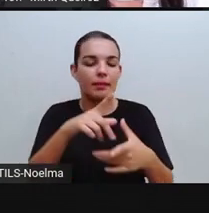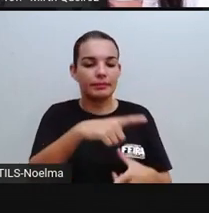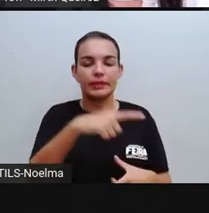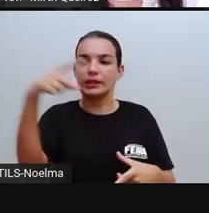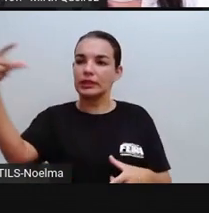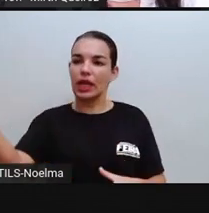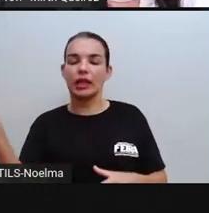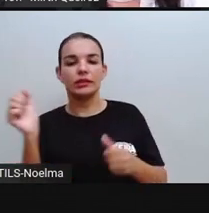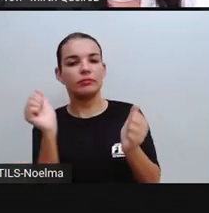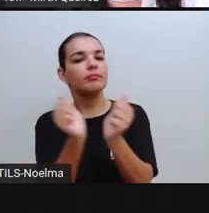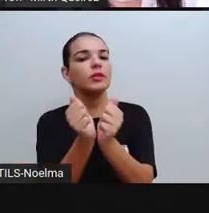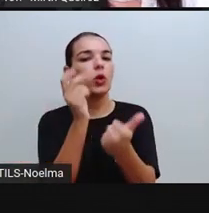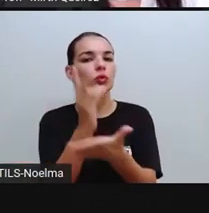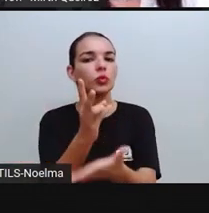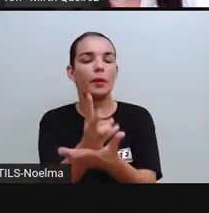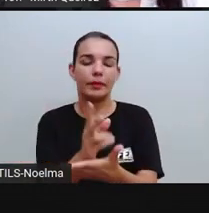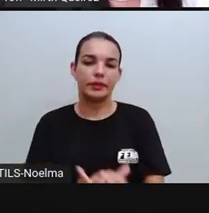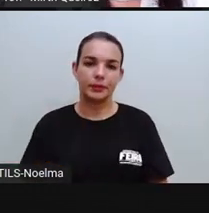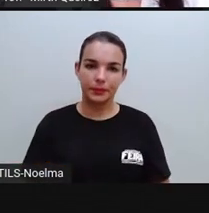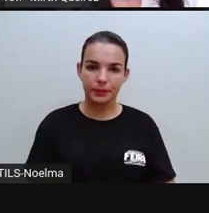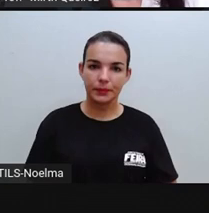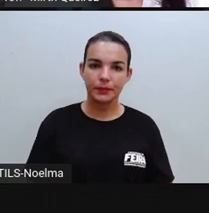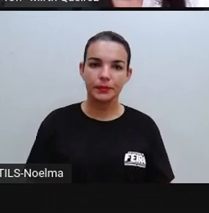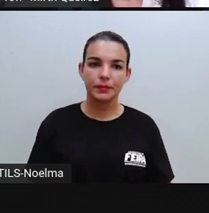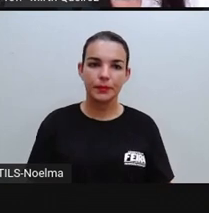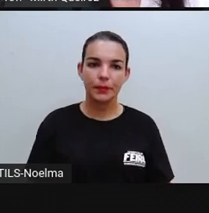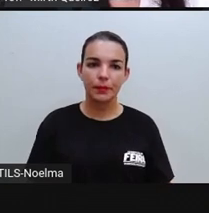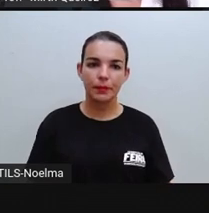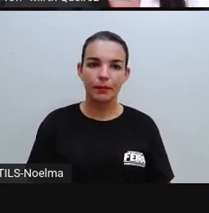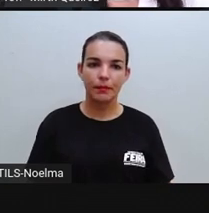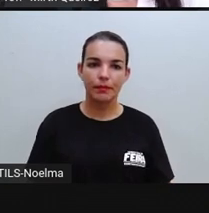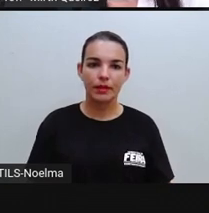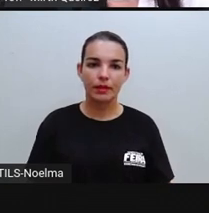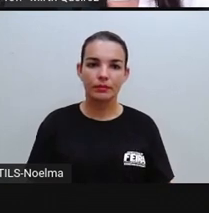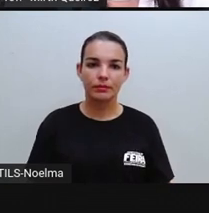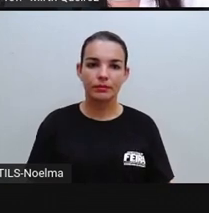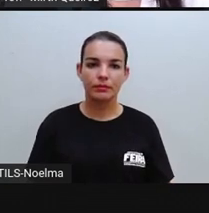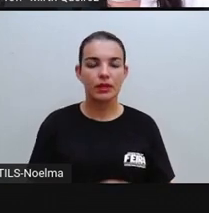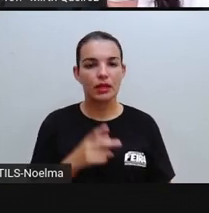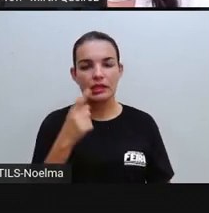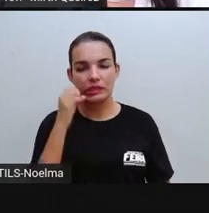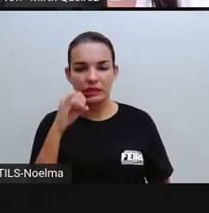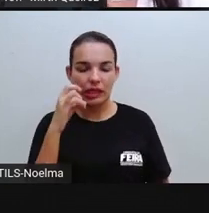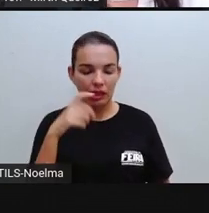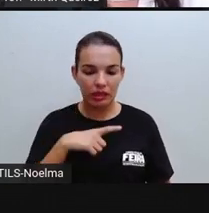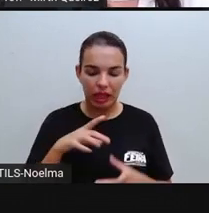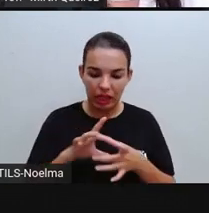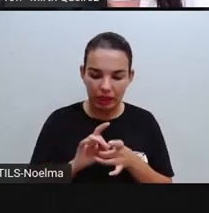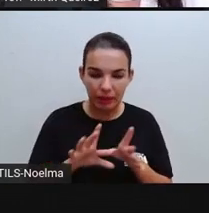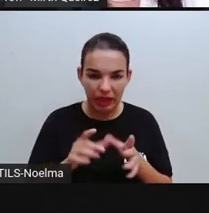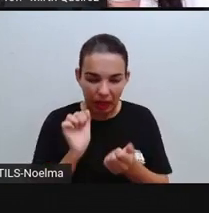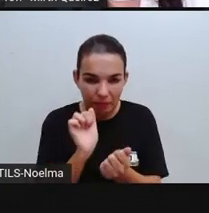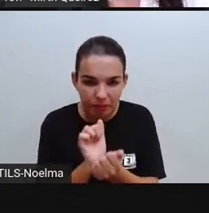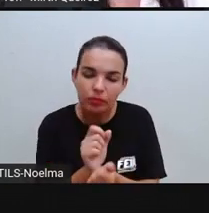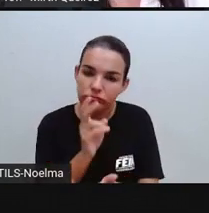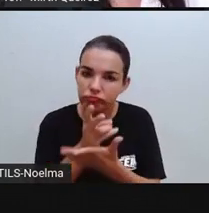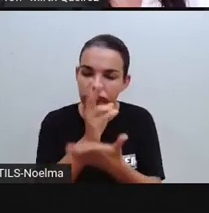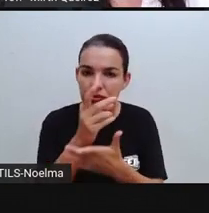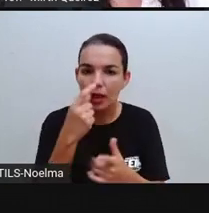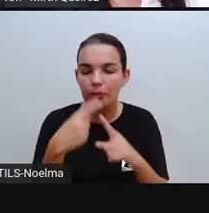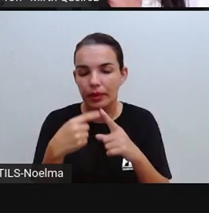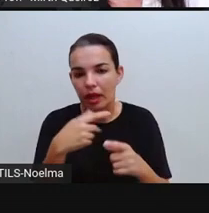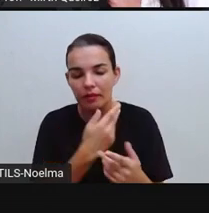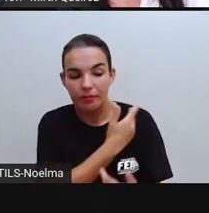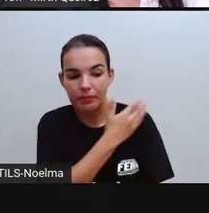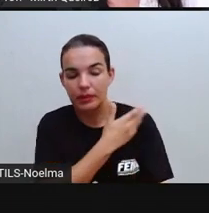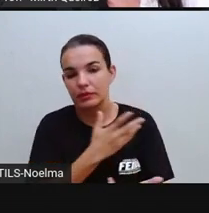dinheiro que pague isso. A que pague, né? Para a liberdade de uma pessoa que praticou aí o crime de racismo. E